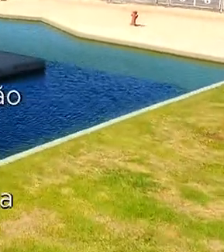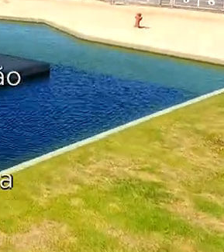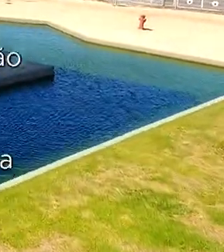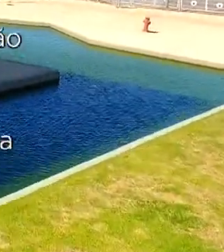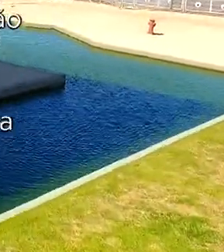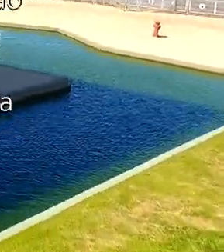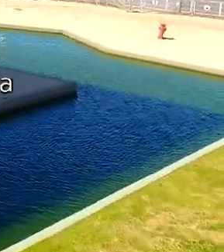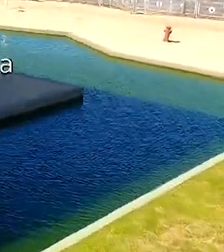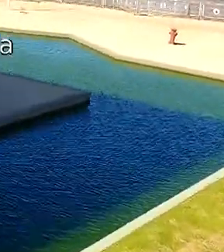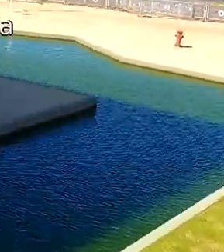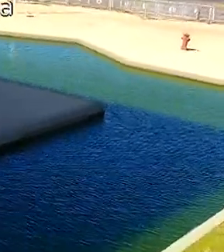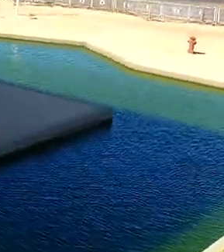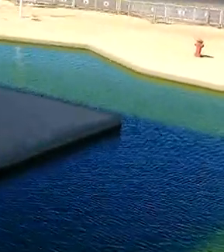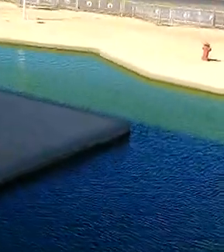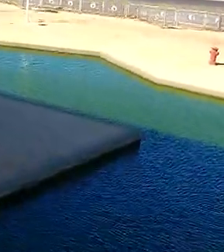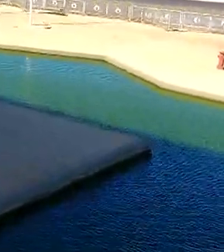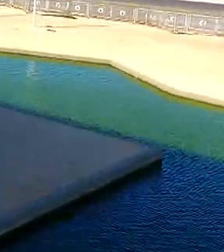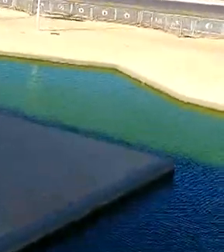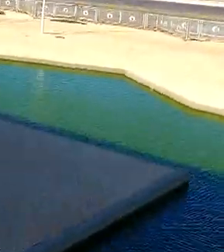a A gente